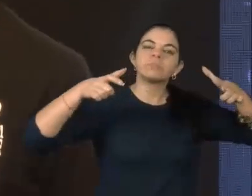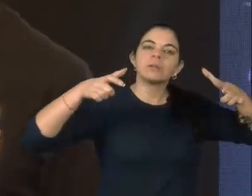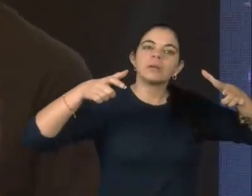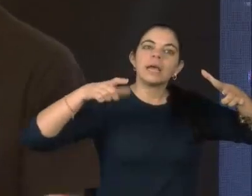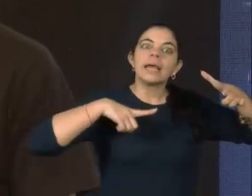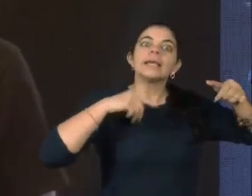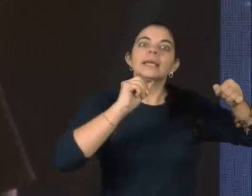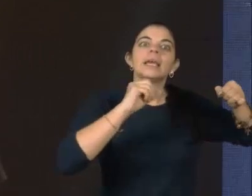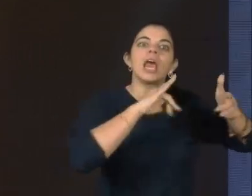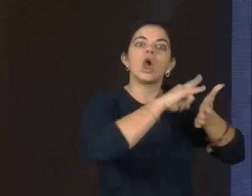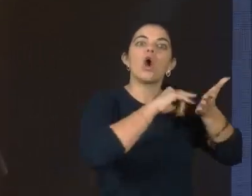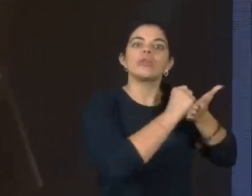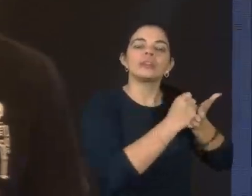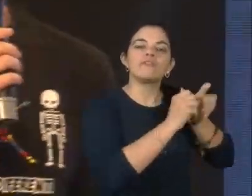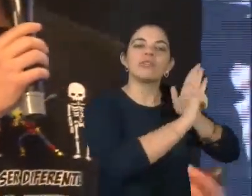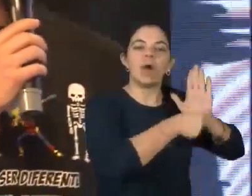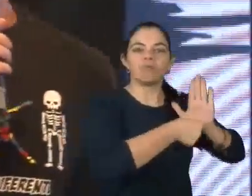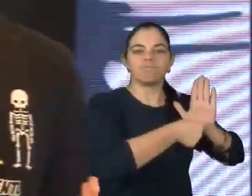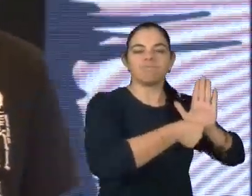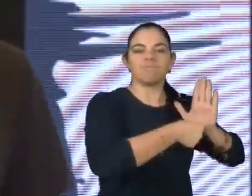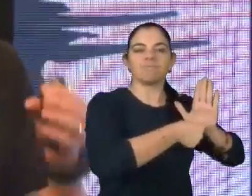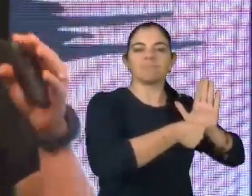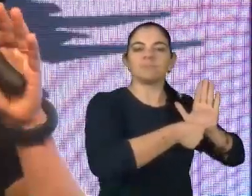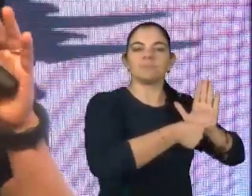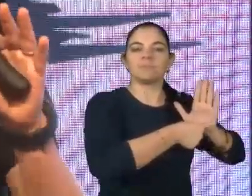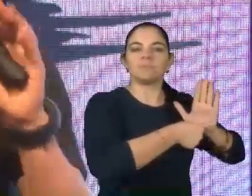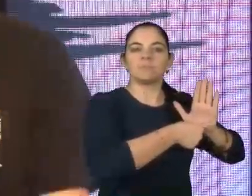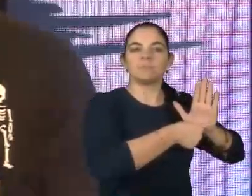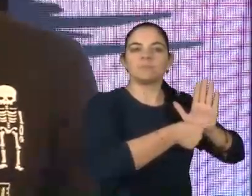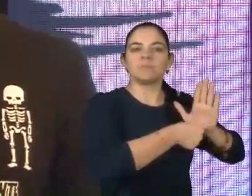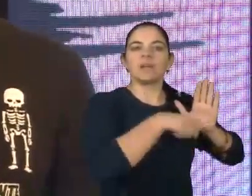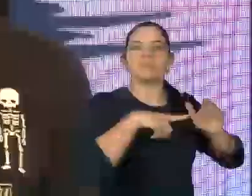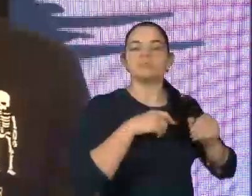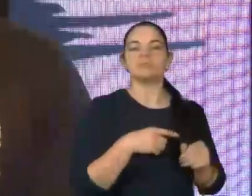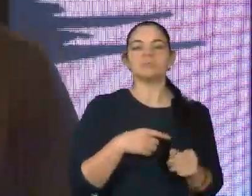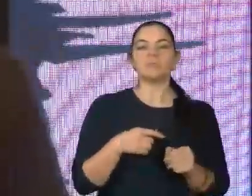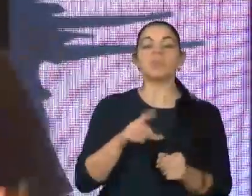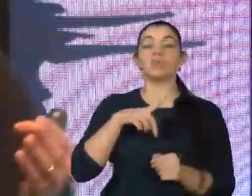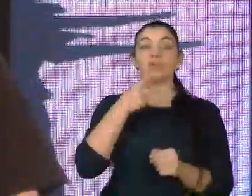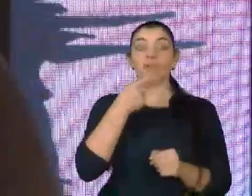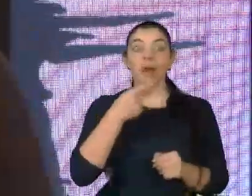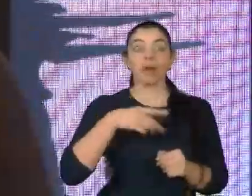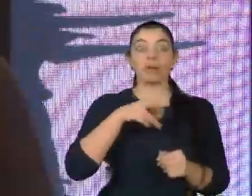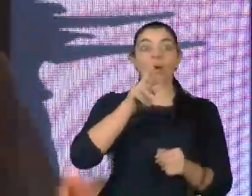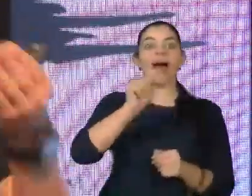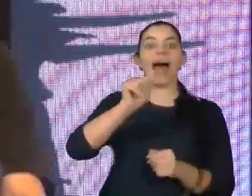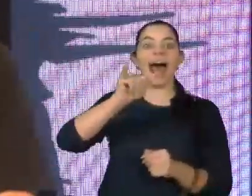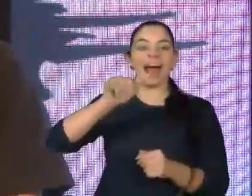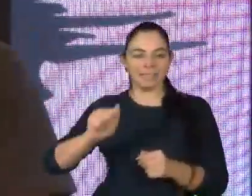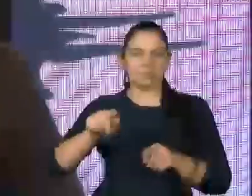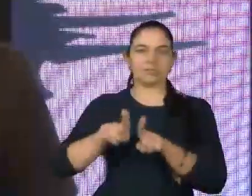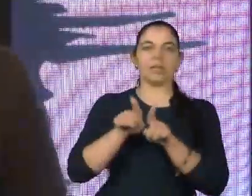empregavam pessoas com Síndrome de Down no quadro de colaboradores. A gente está falando da Raia Drogazil